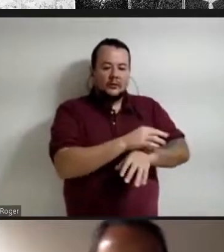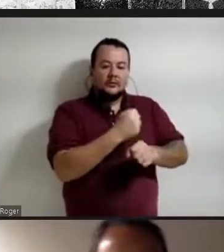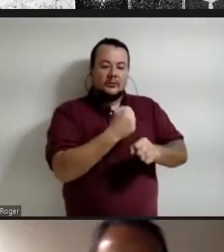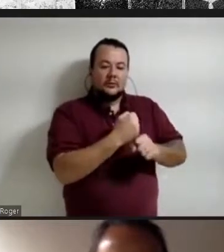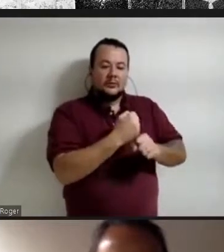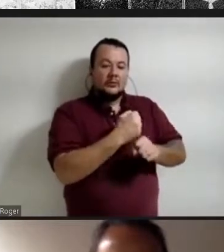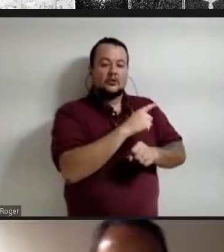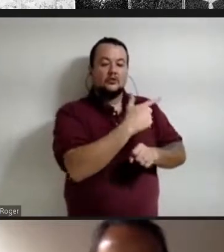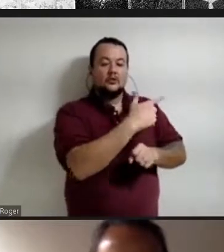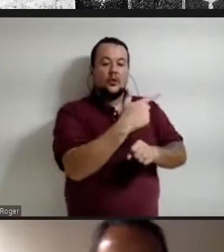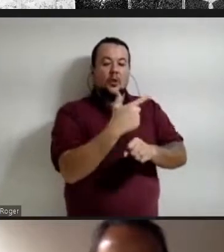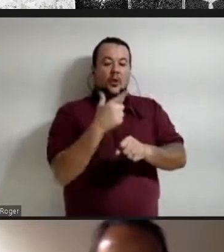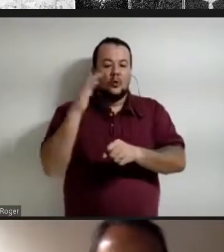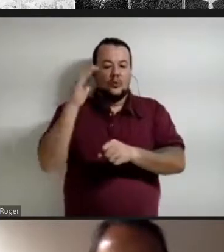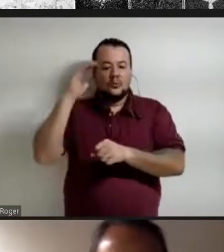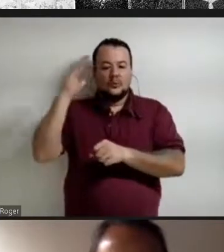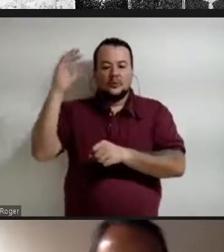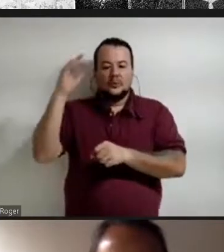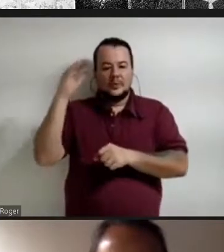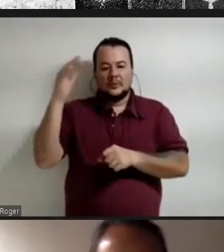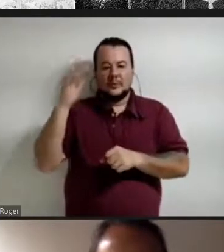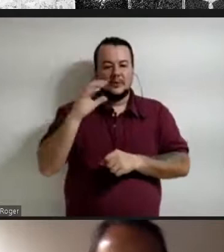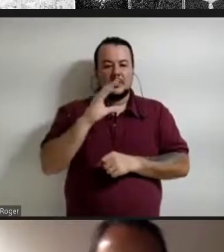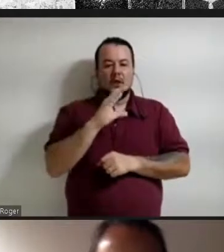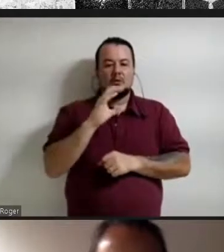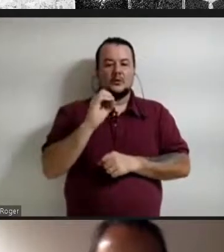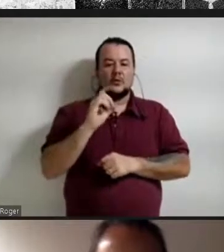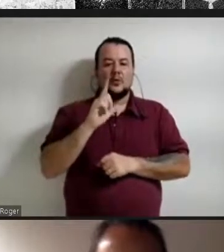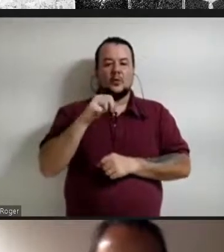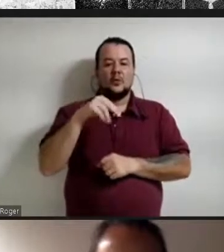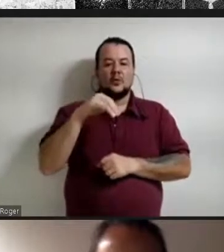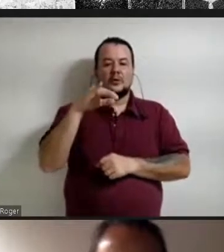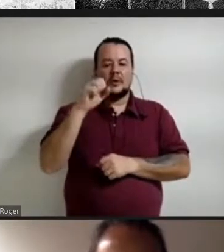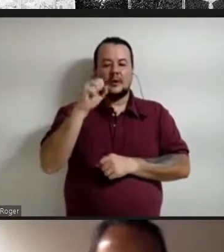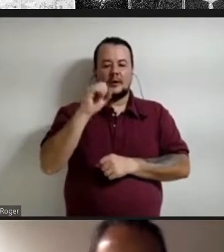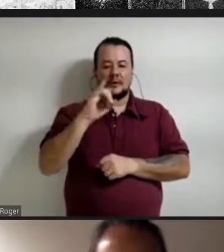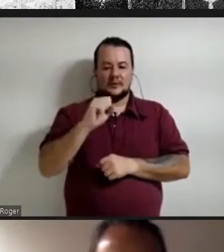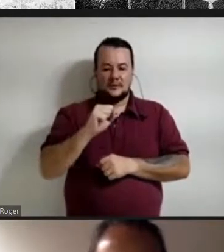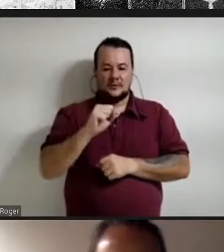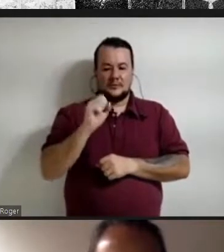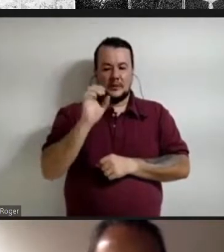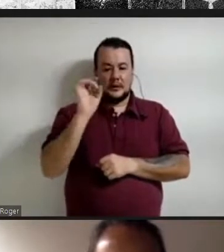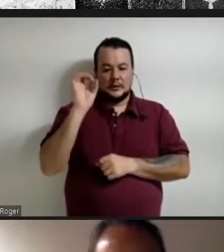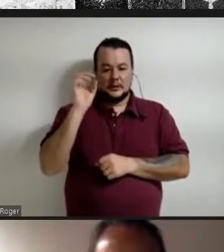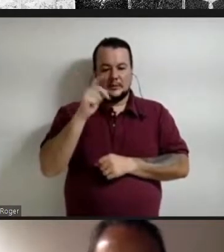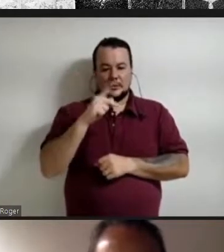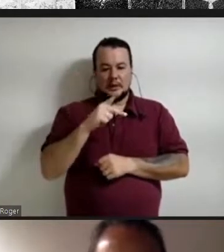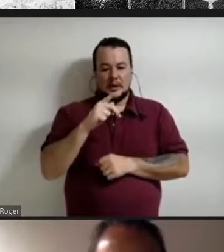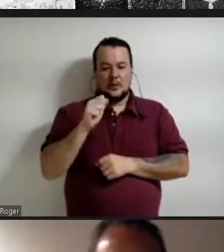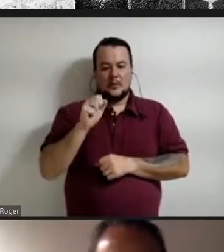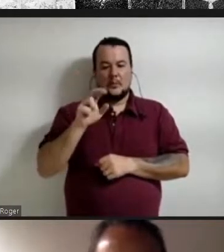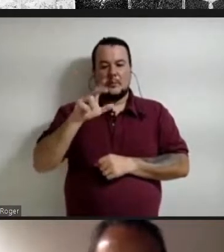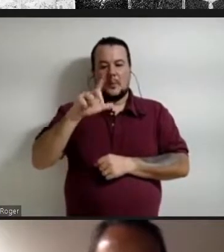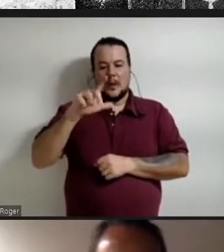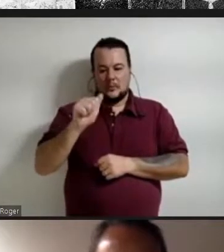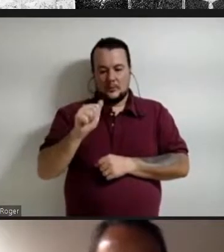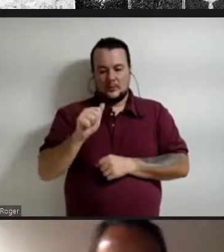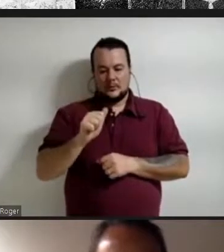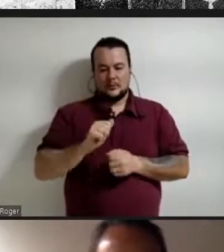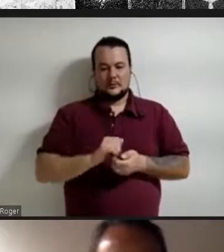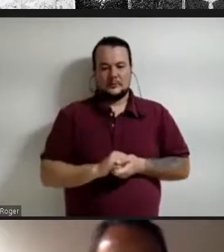imaginários decoloniais especialmente para Paula se ela crê que sua